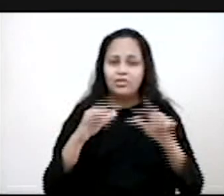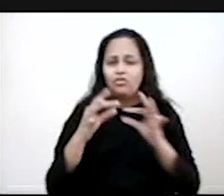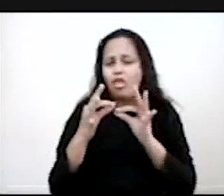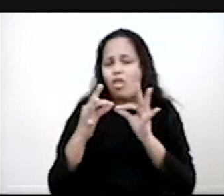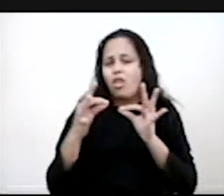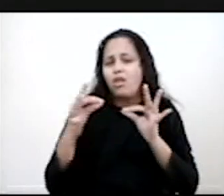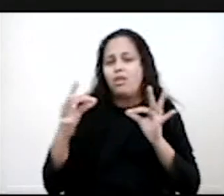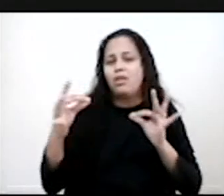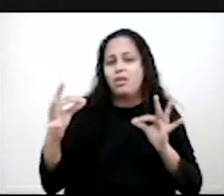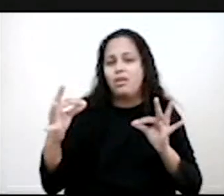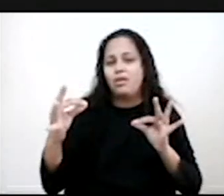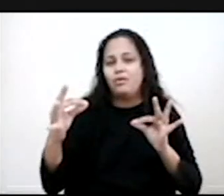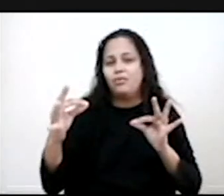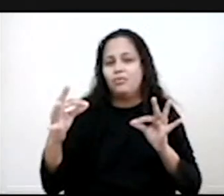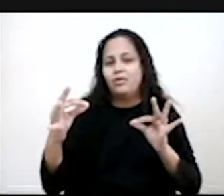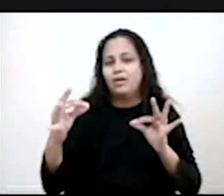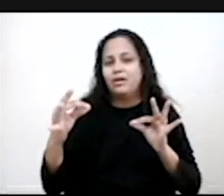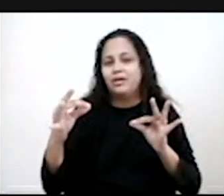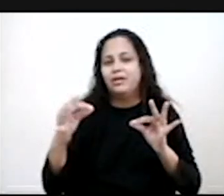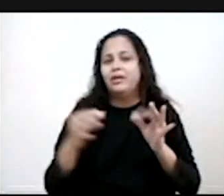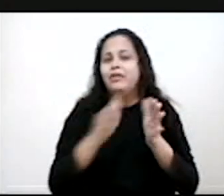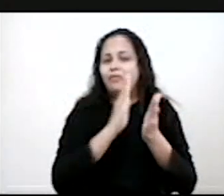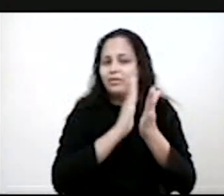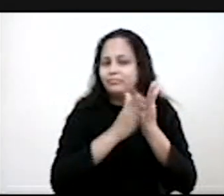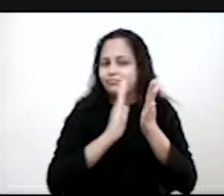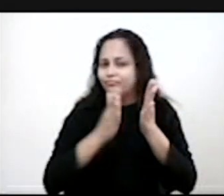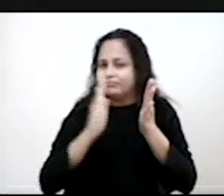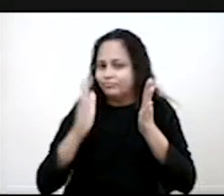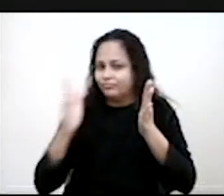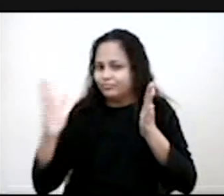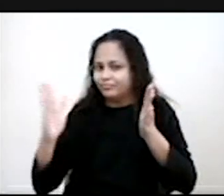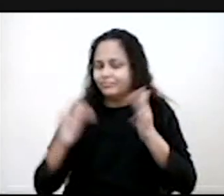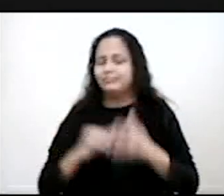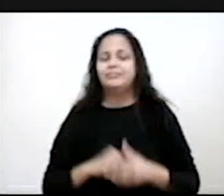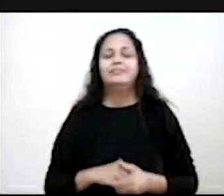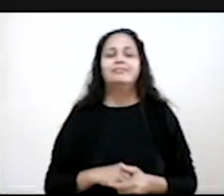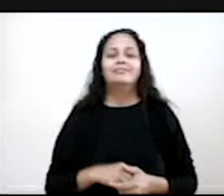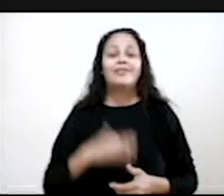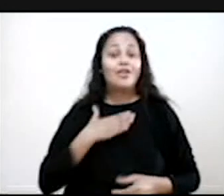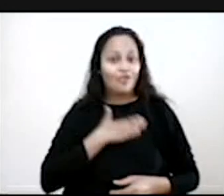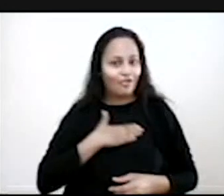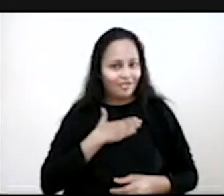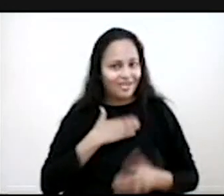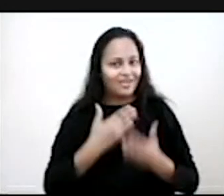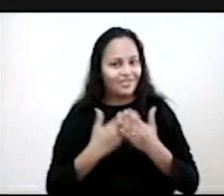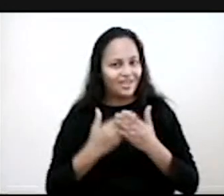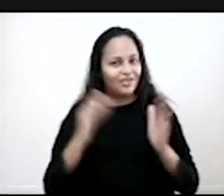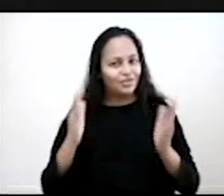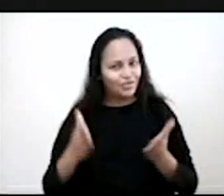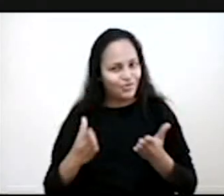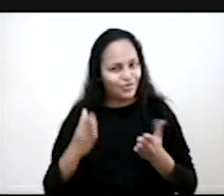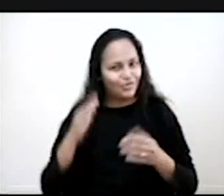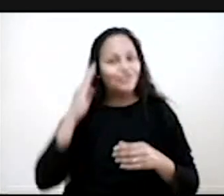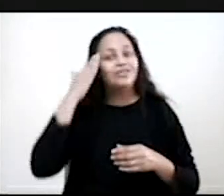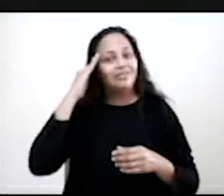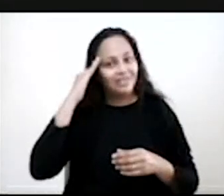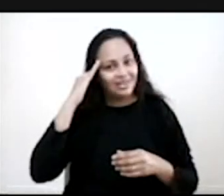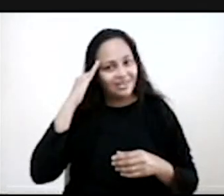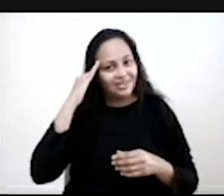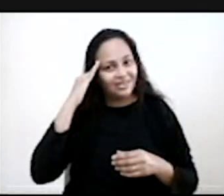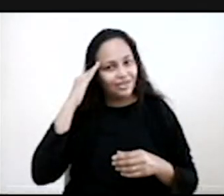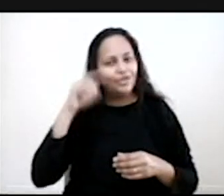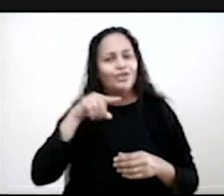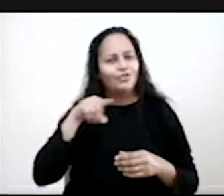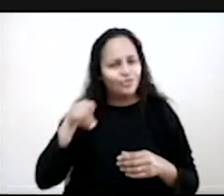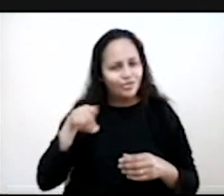intertítulos, ela vai ser segmentada e separada em trechos. Gostaram da aula de hoje? Compreenderam?